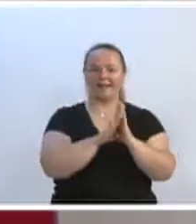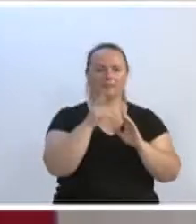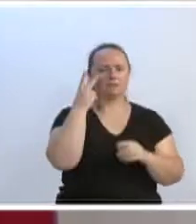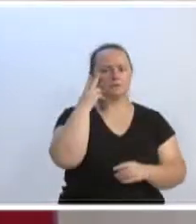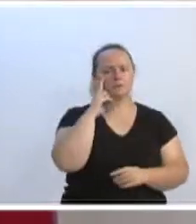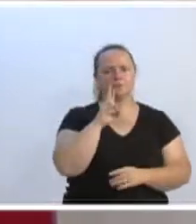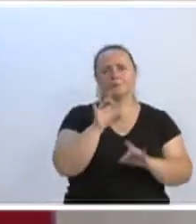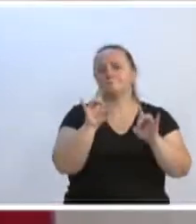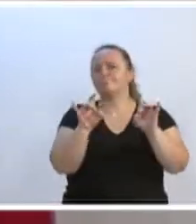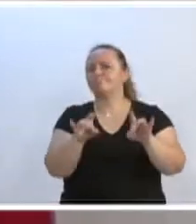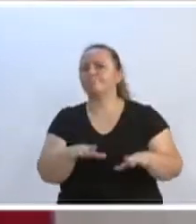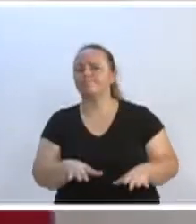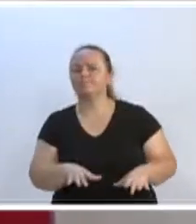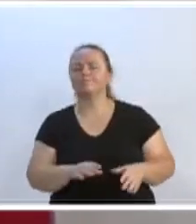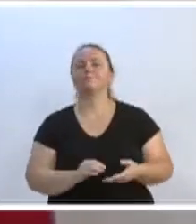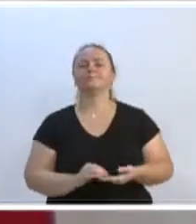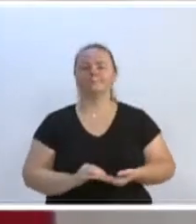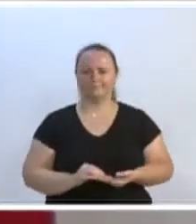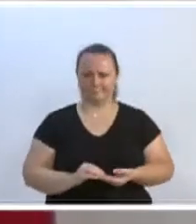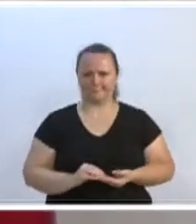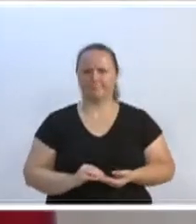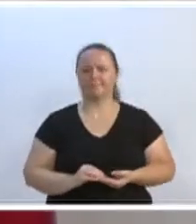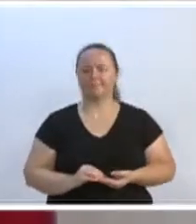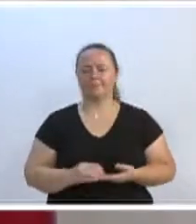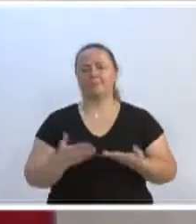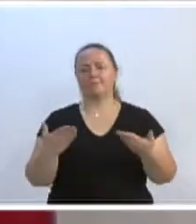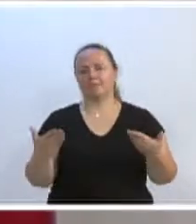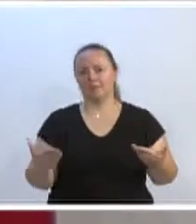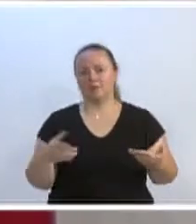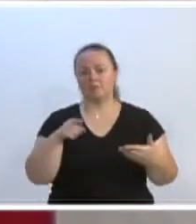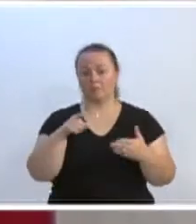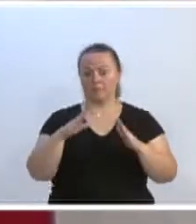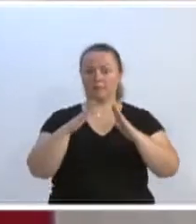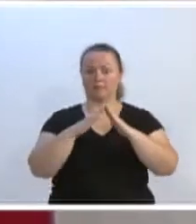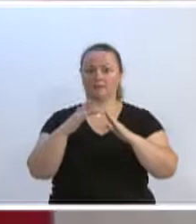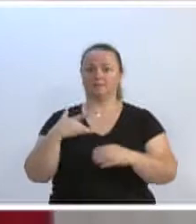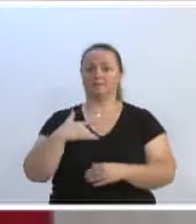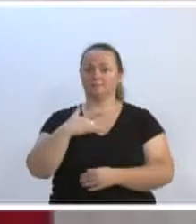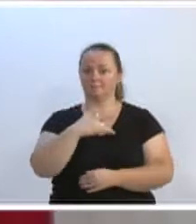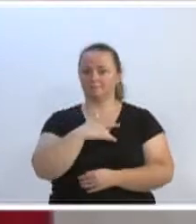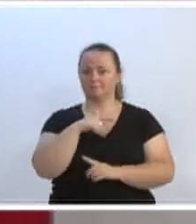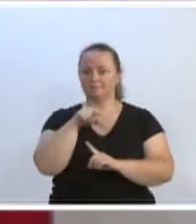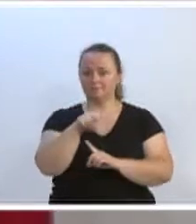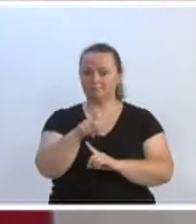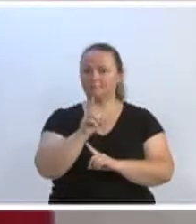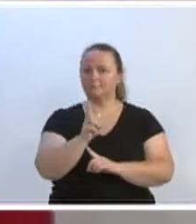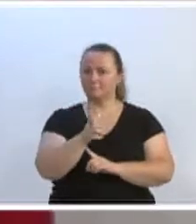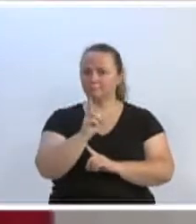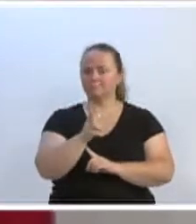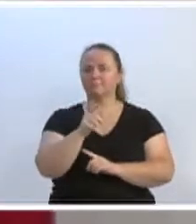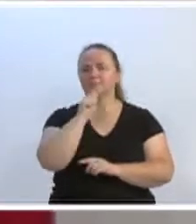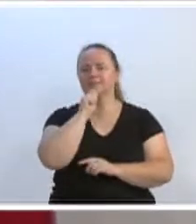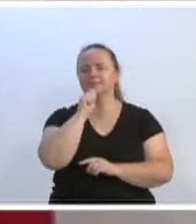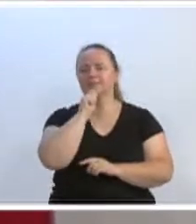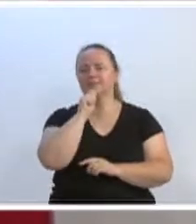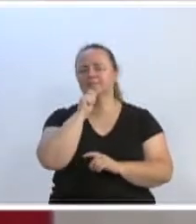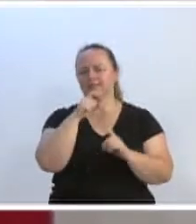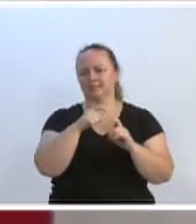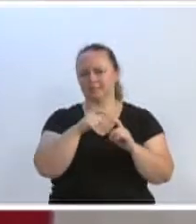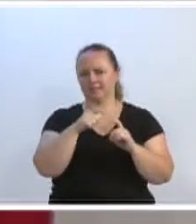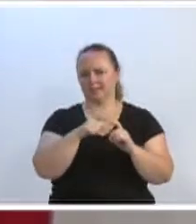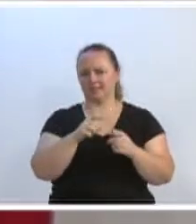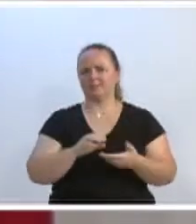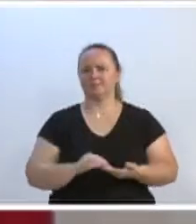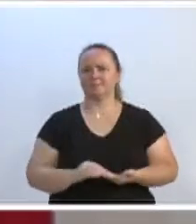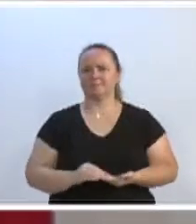saiu. O médico é itinerante. Então, o Geraldo Simito Sobrinho continua sem médico àquela unidade de saúde. Então, eu